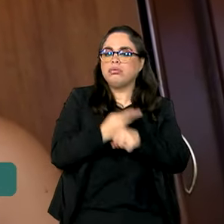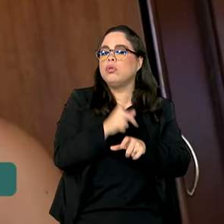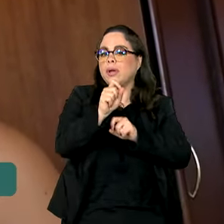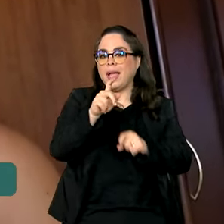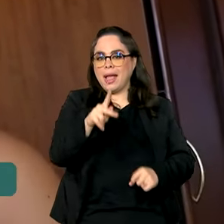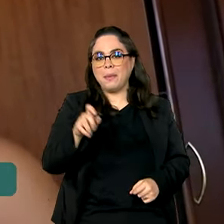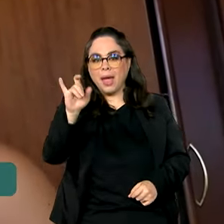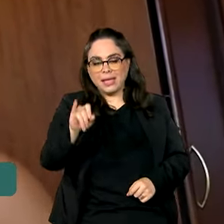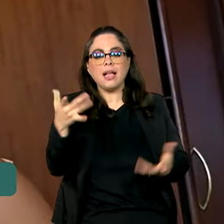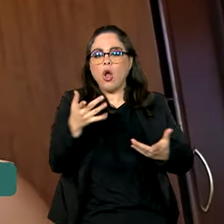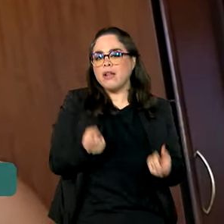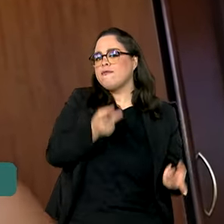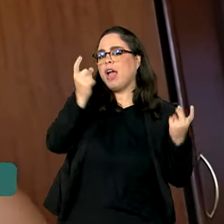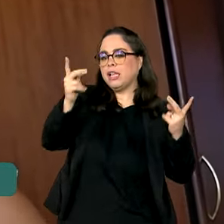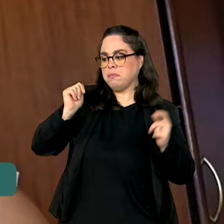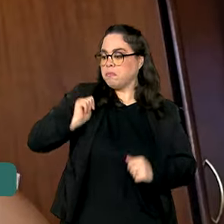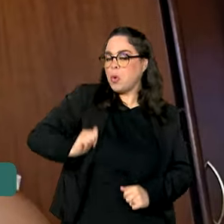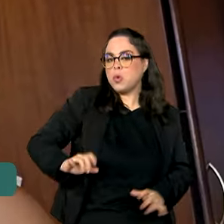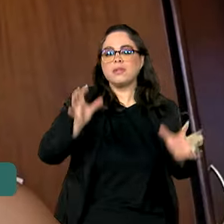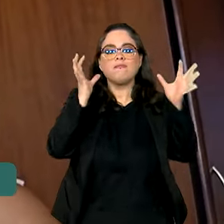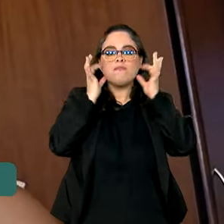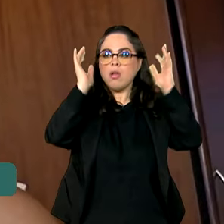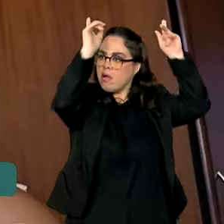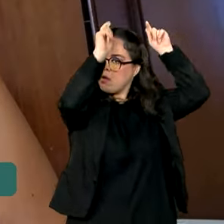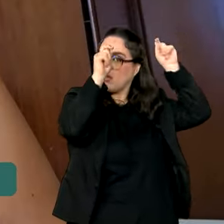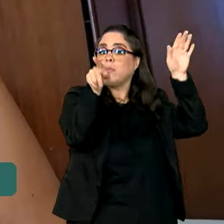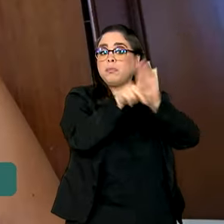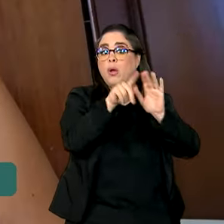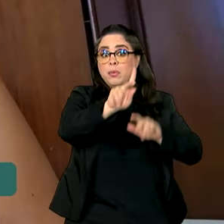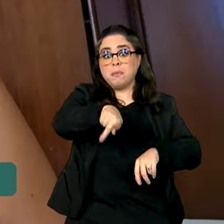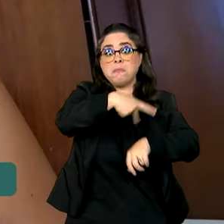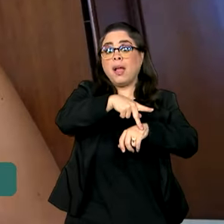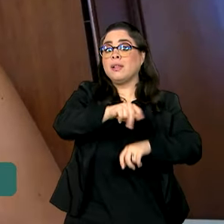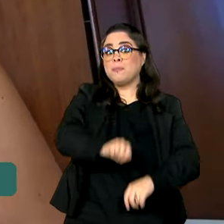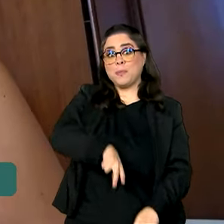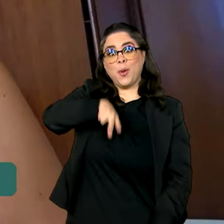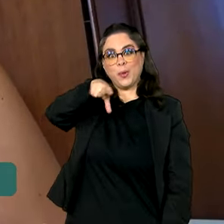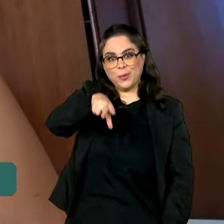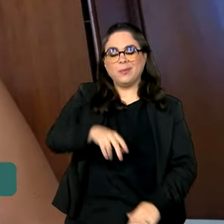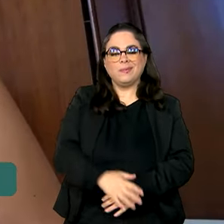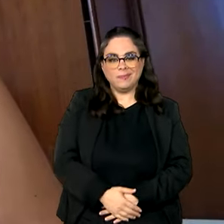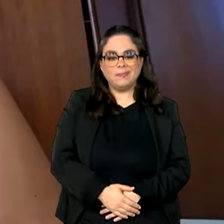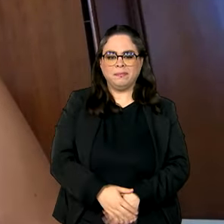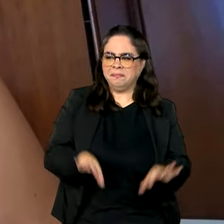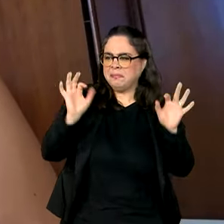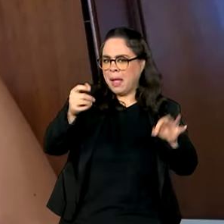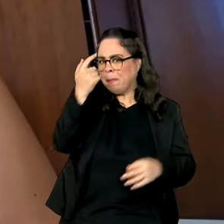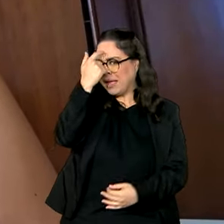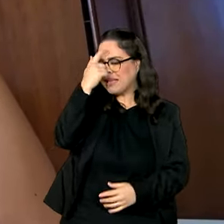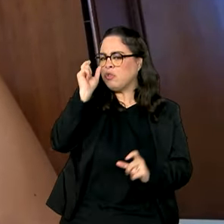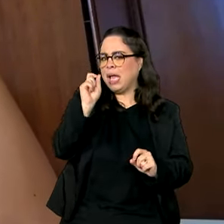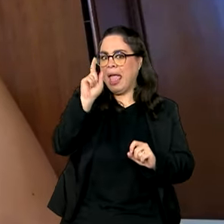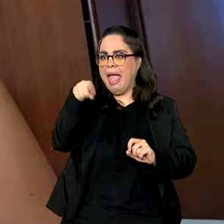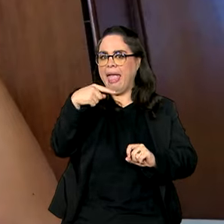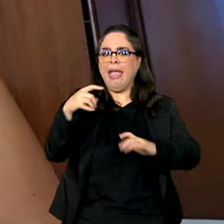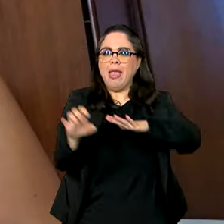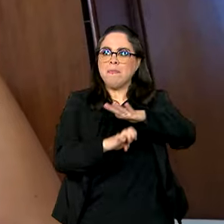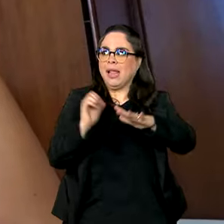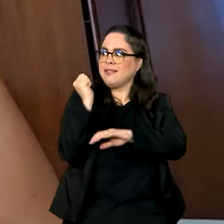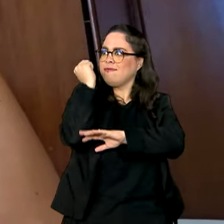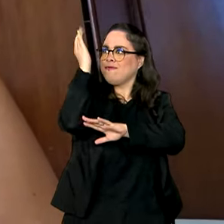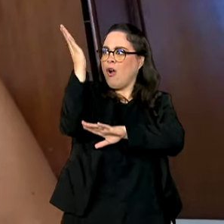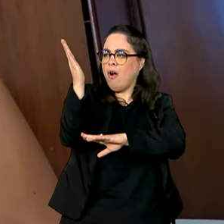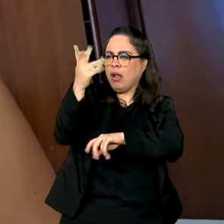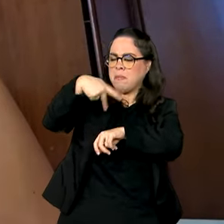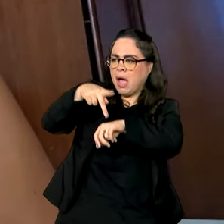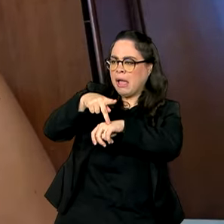seus brincos, chapéus e bolsas para Portugal. Ah, mas exportar é algo para os grandes, exportar é fora da minha realidade.